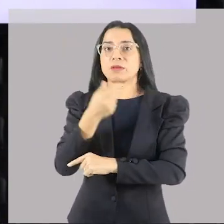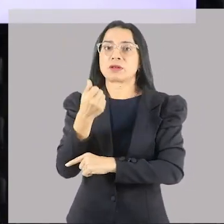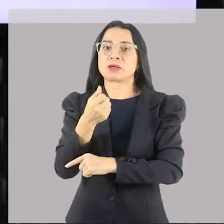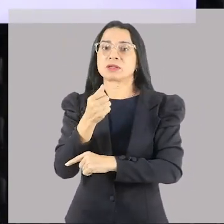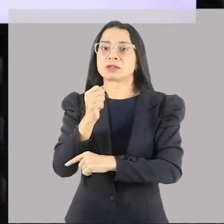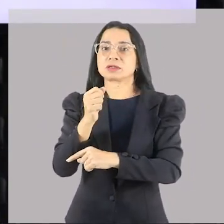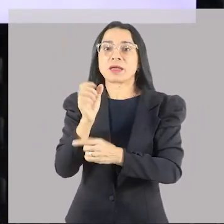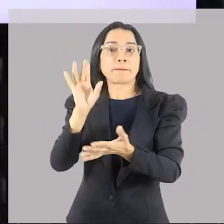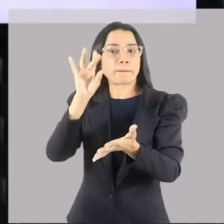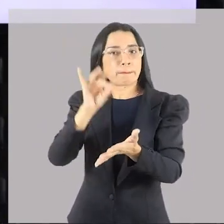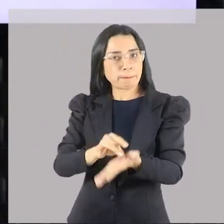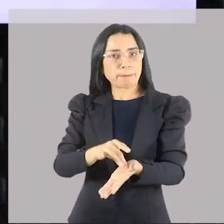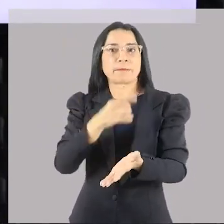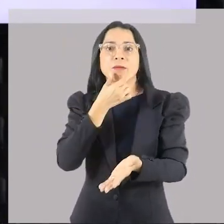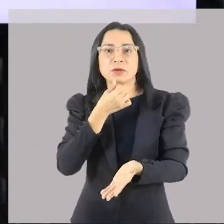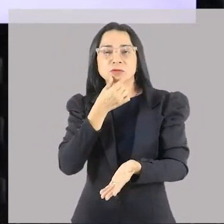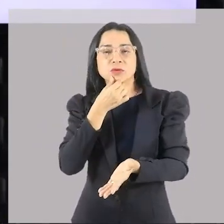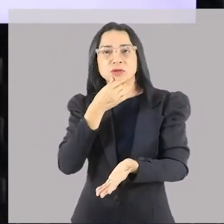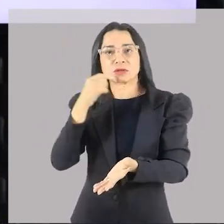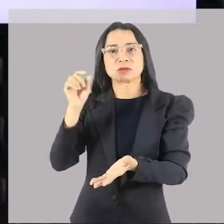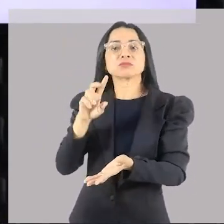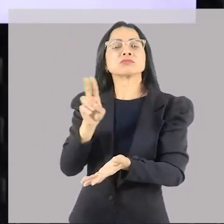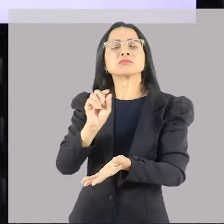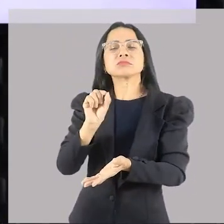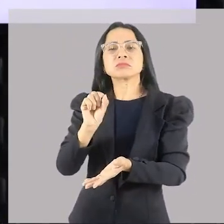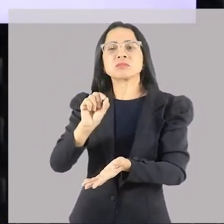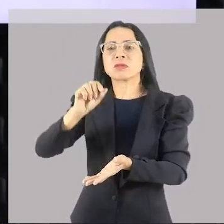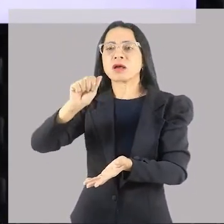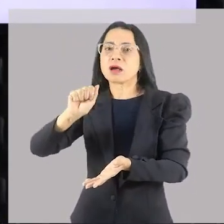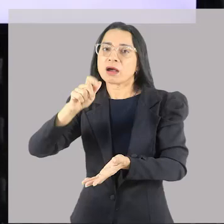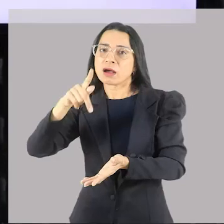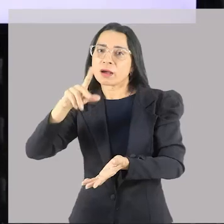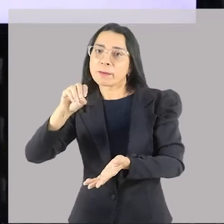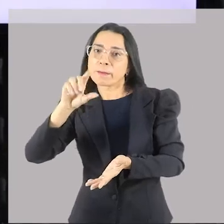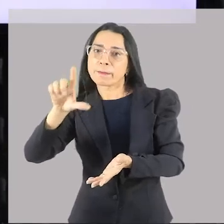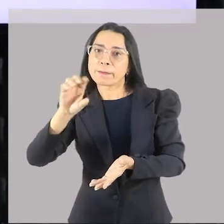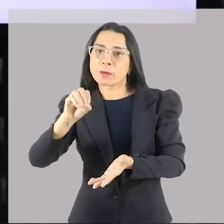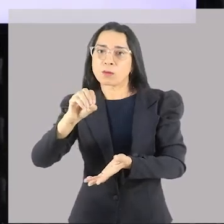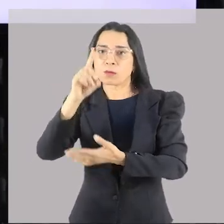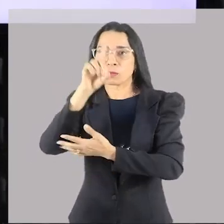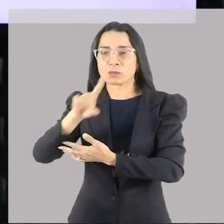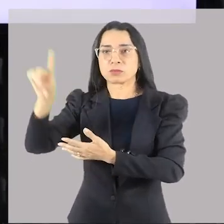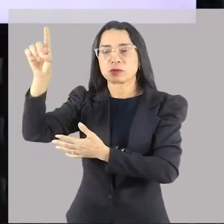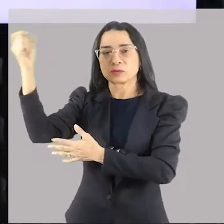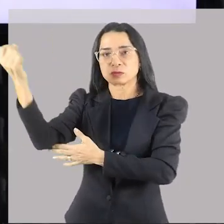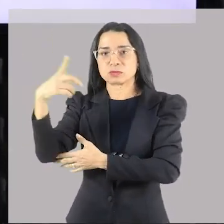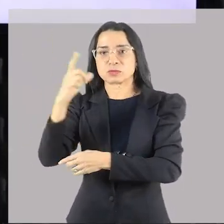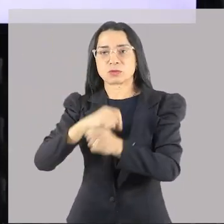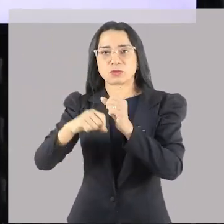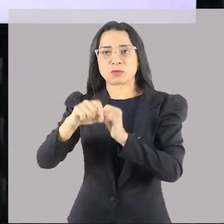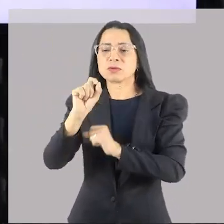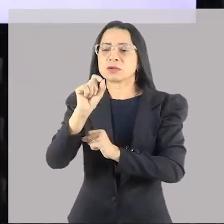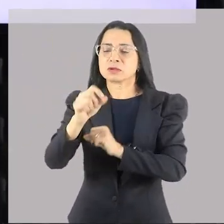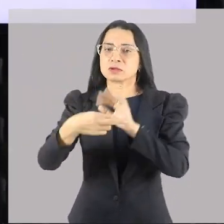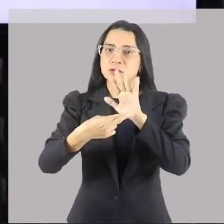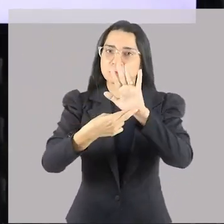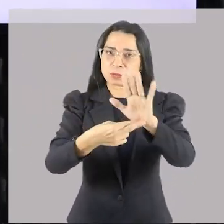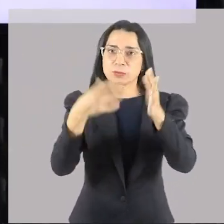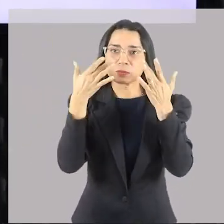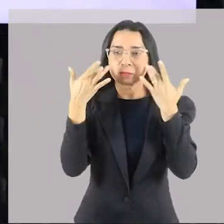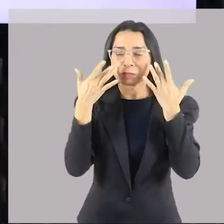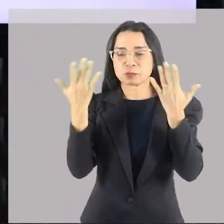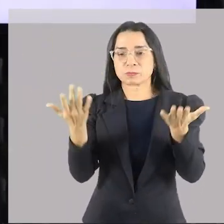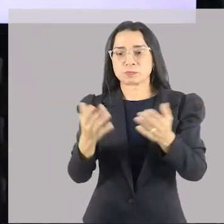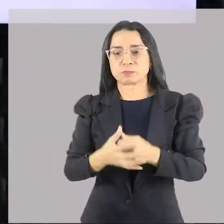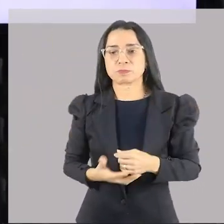masculina, é Apolo, Deus do Sol, entre outras coisas. Isso vai ser representado na arte, vocês vão ver já. Então, aqui está um